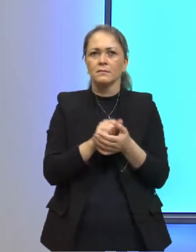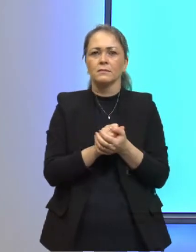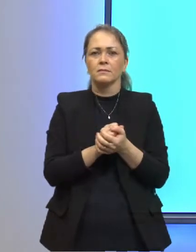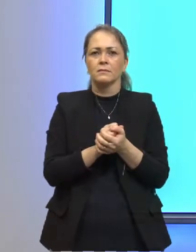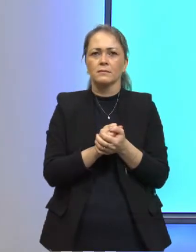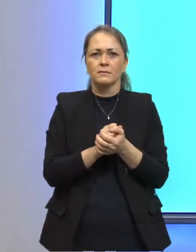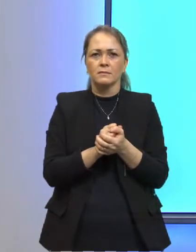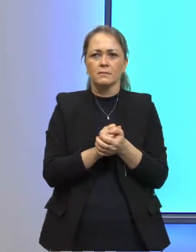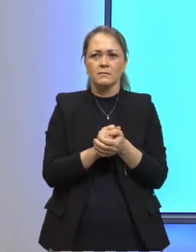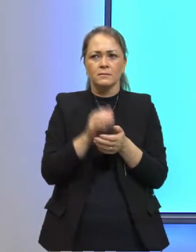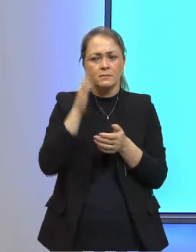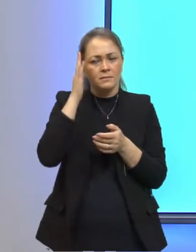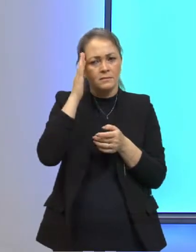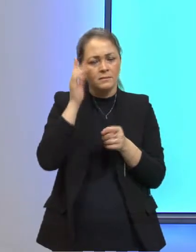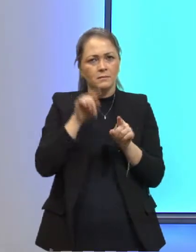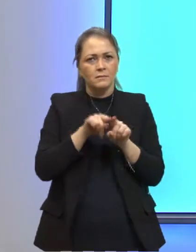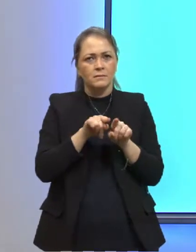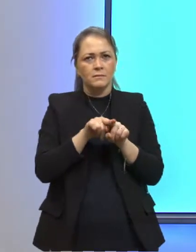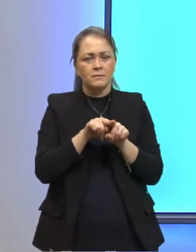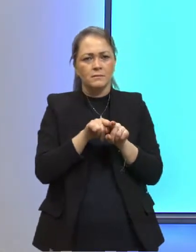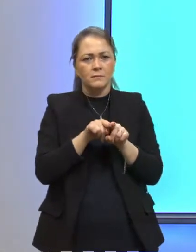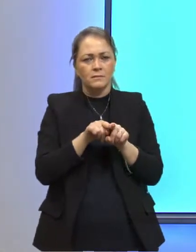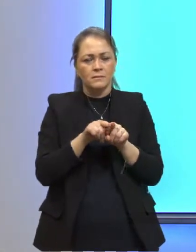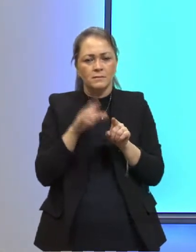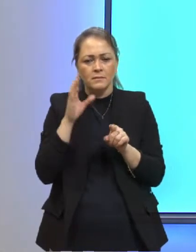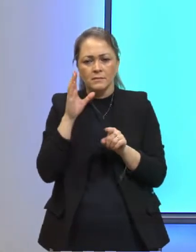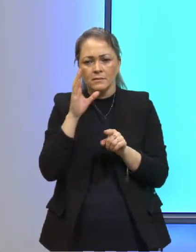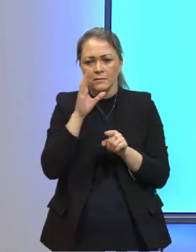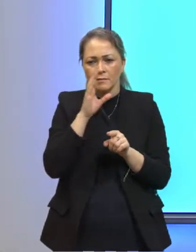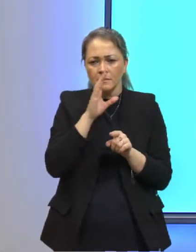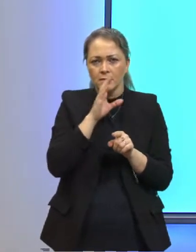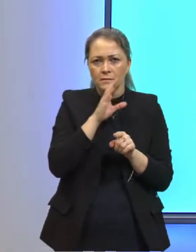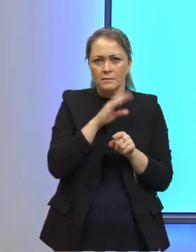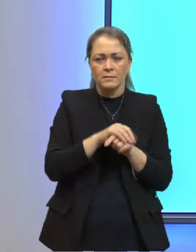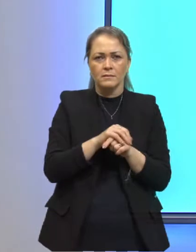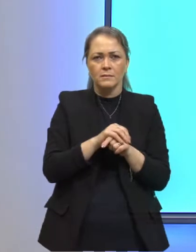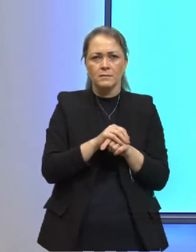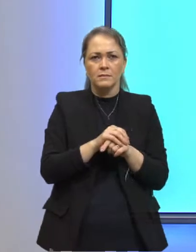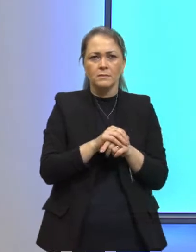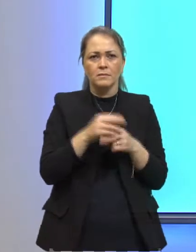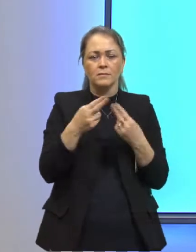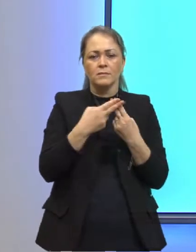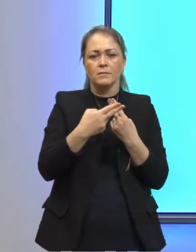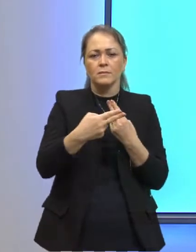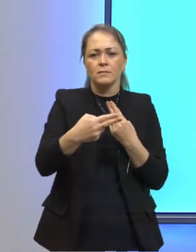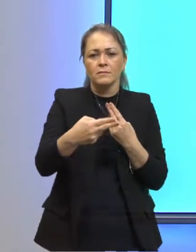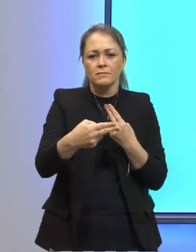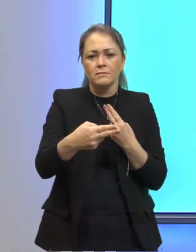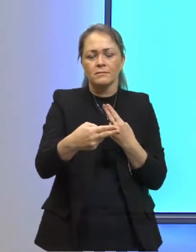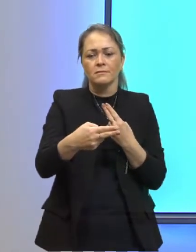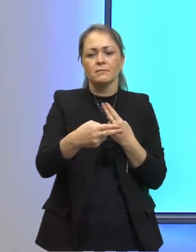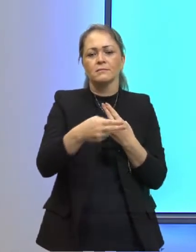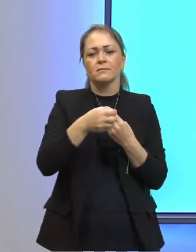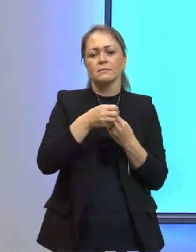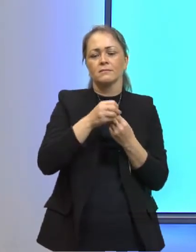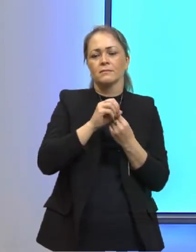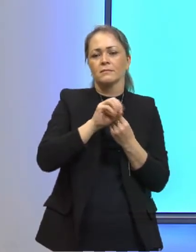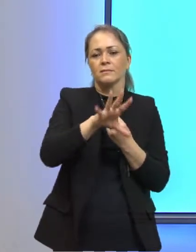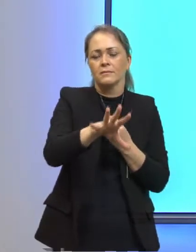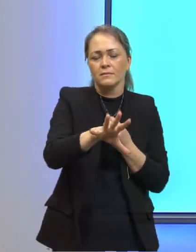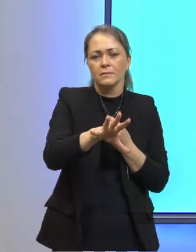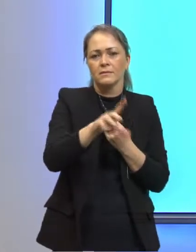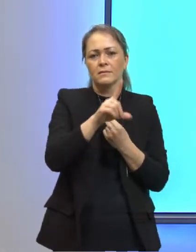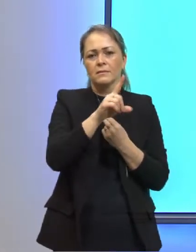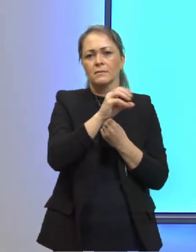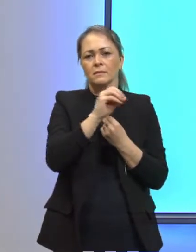a gente sabe também que se ele for aquecido, toda a radiação dele, é emitida. 100%.